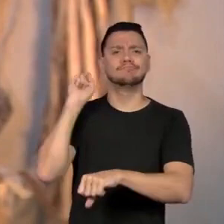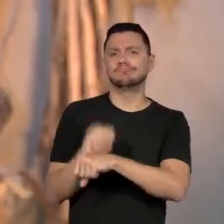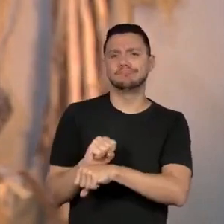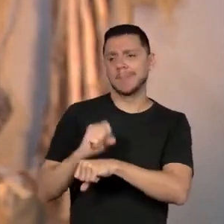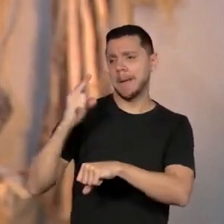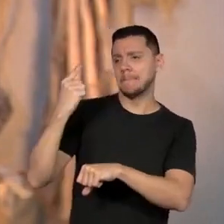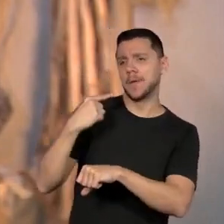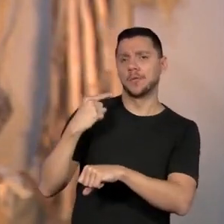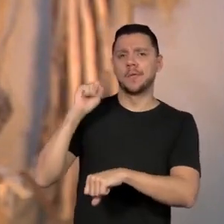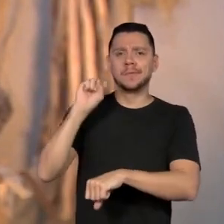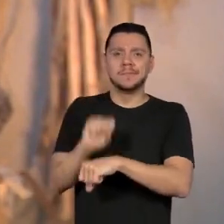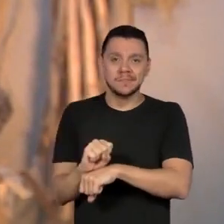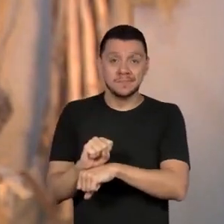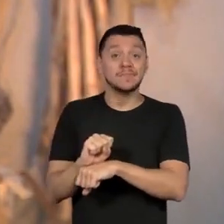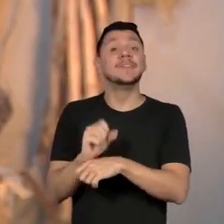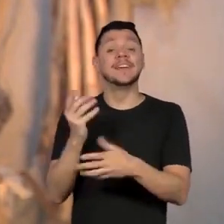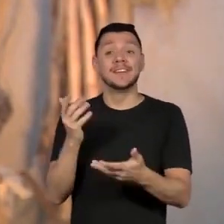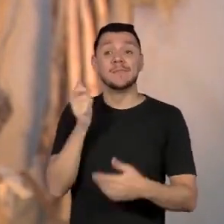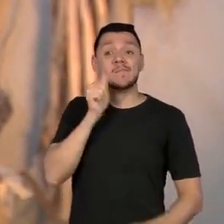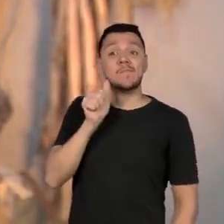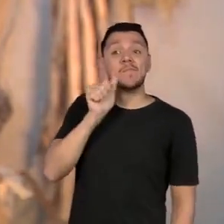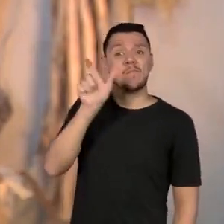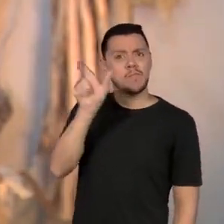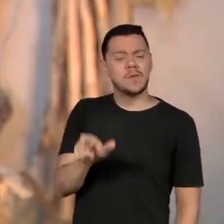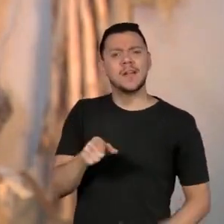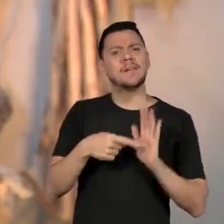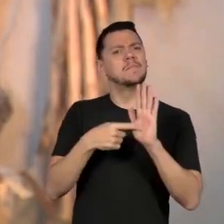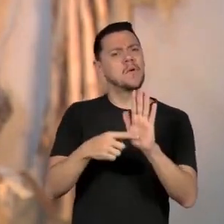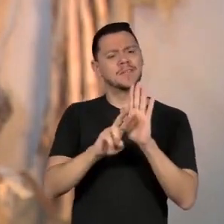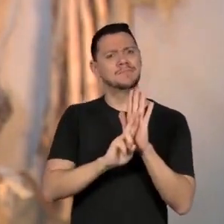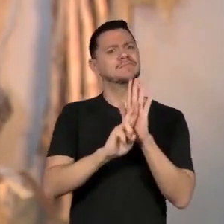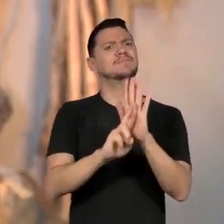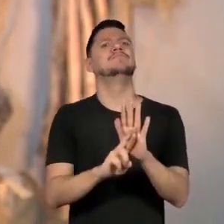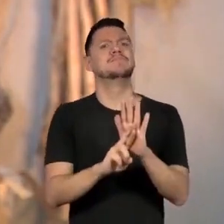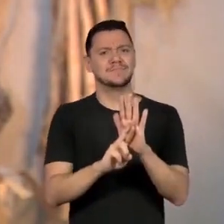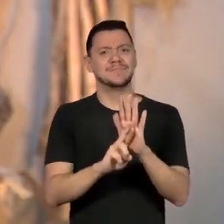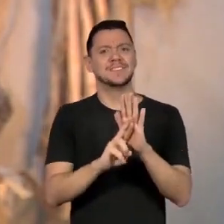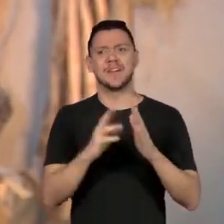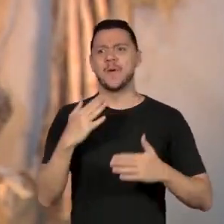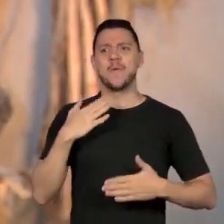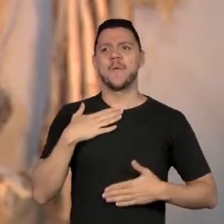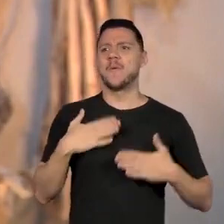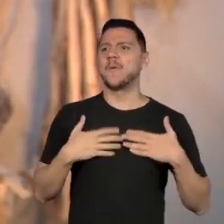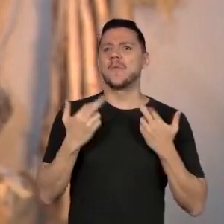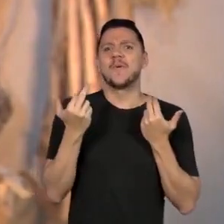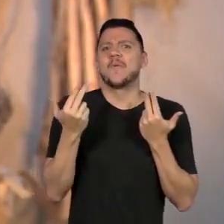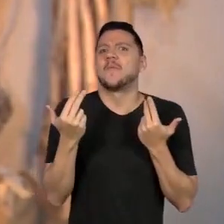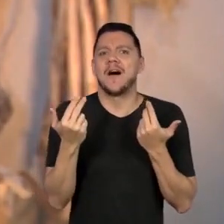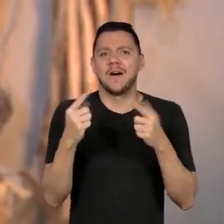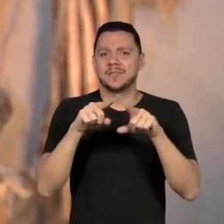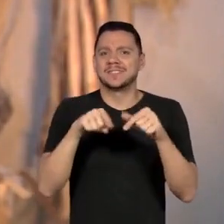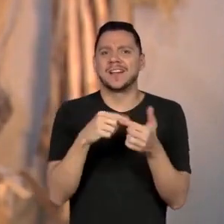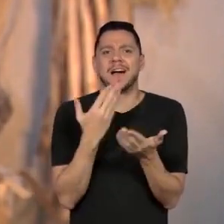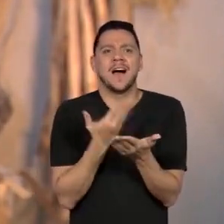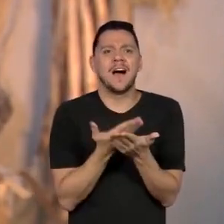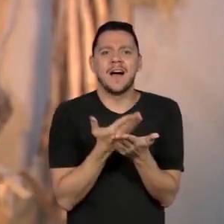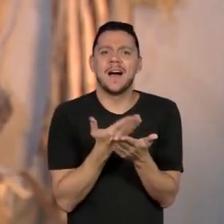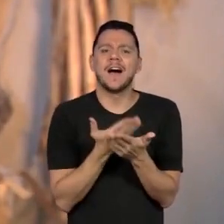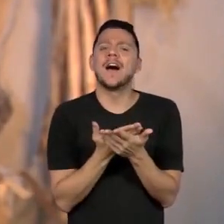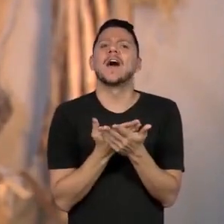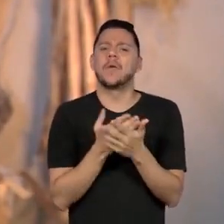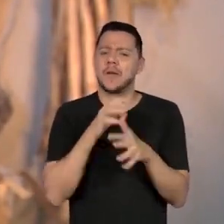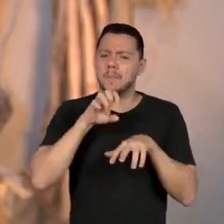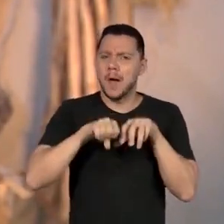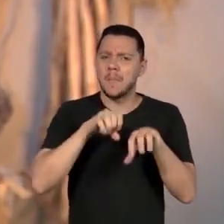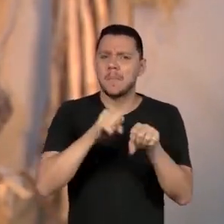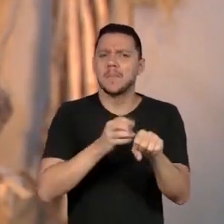e ela traz essa representatividade, um corpo, para a realidade delas dentro da sala de aula. Então, juntando essa